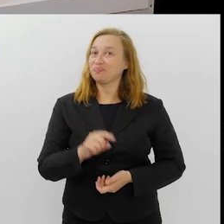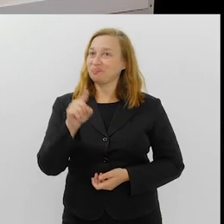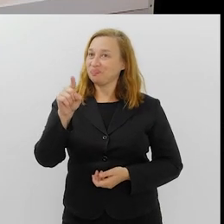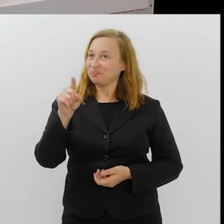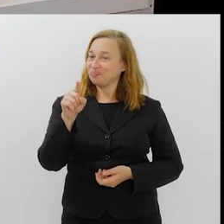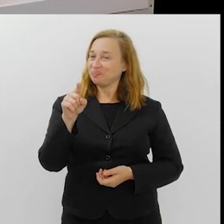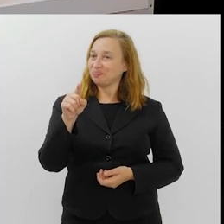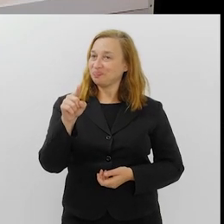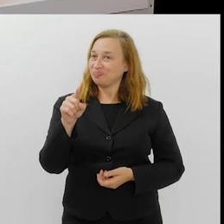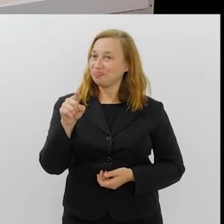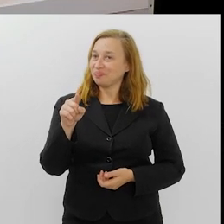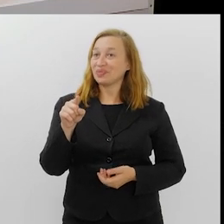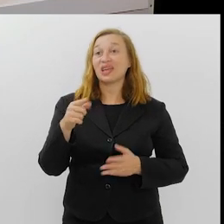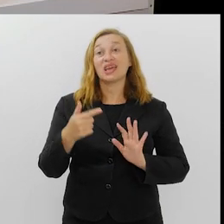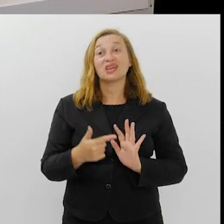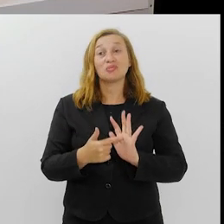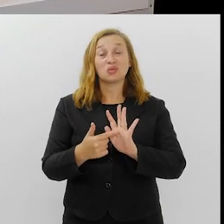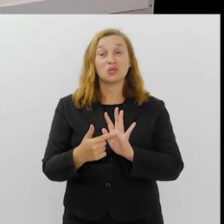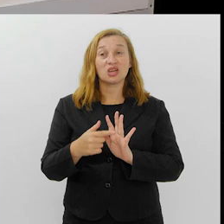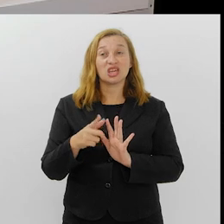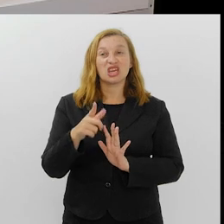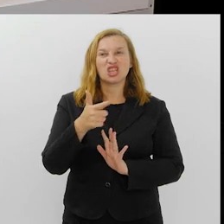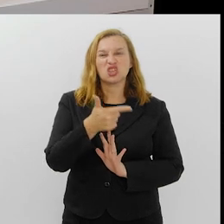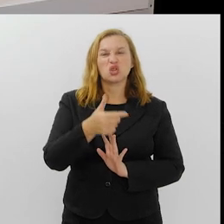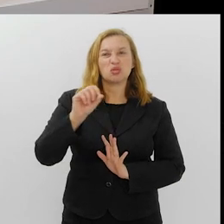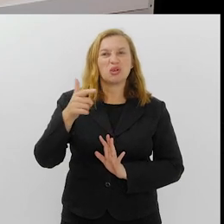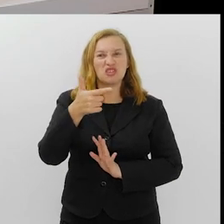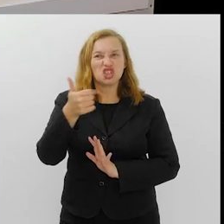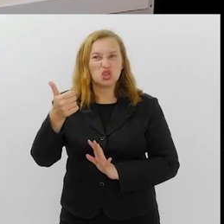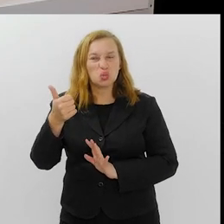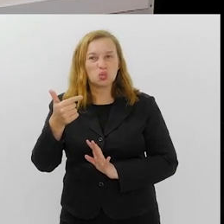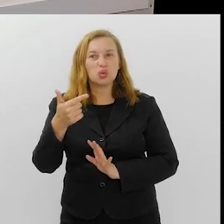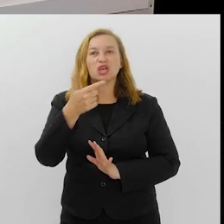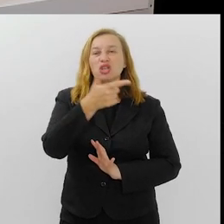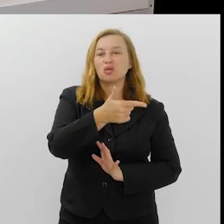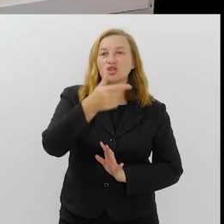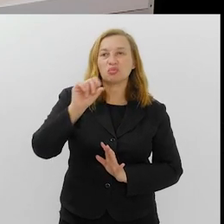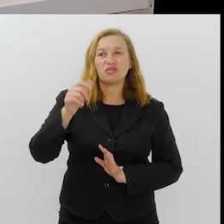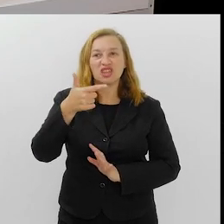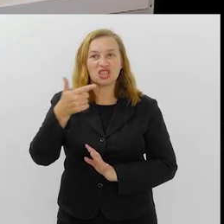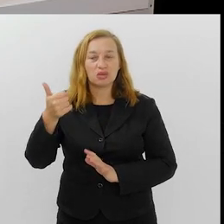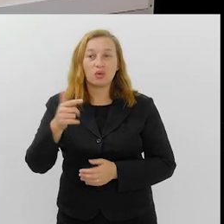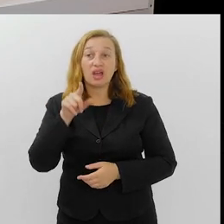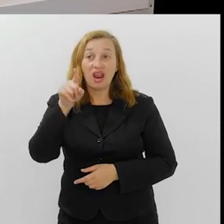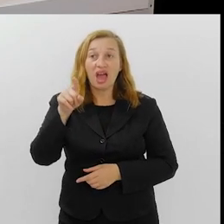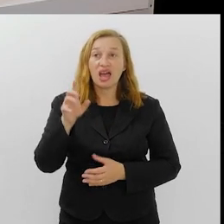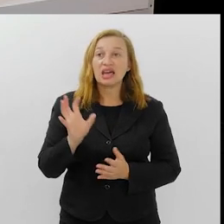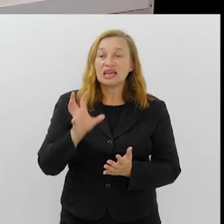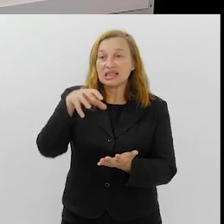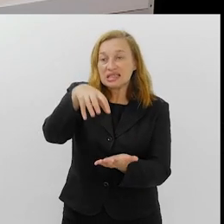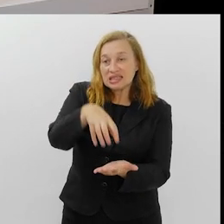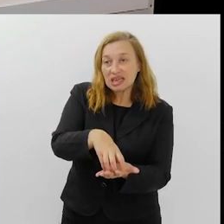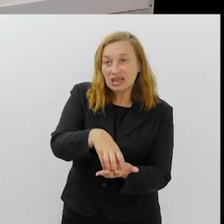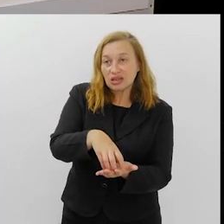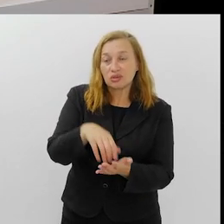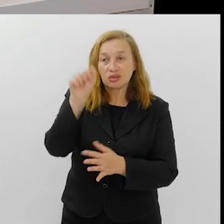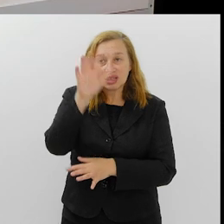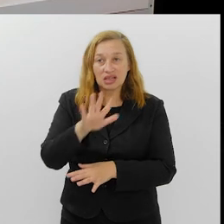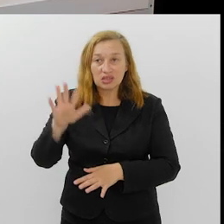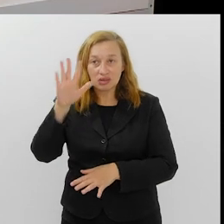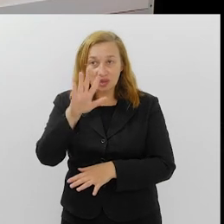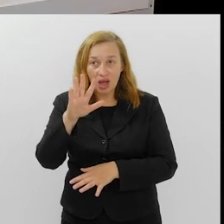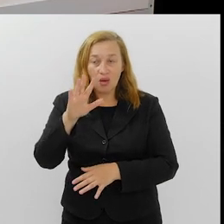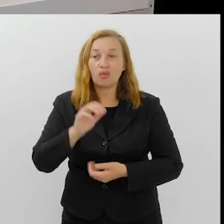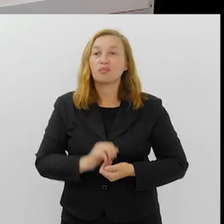Isso foi a exposição que a gente fez agora em 2021, 2022, no Centro Nacional do